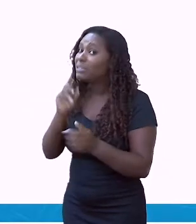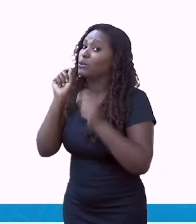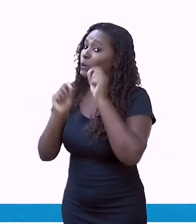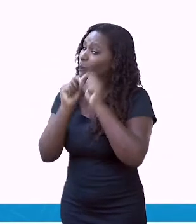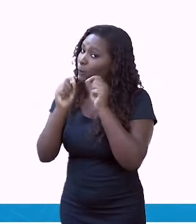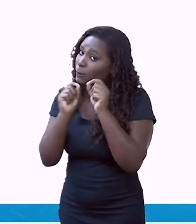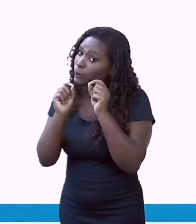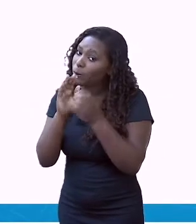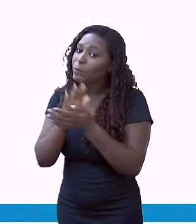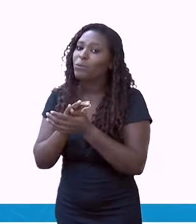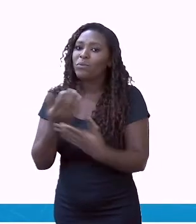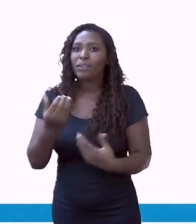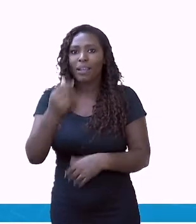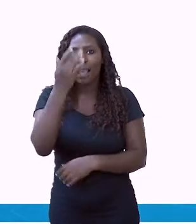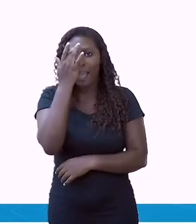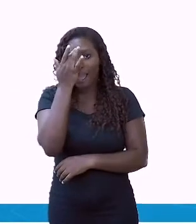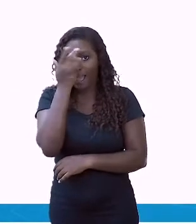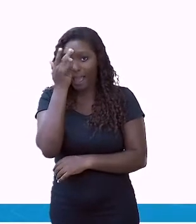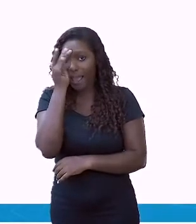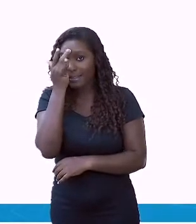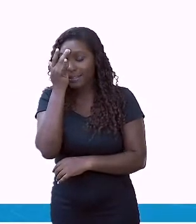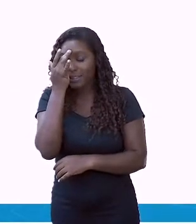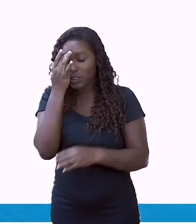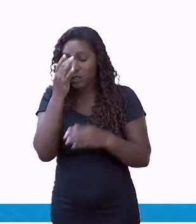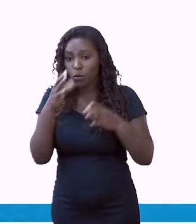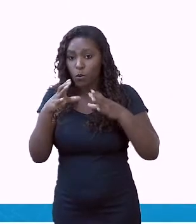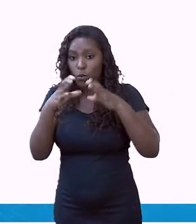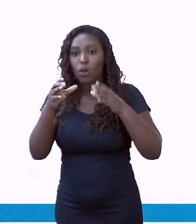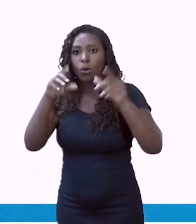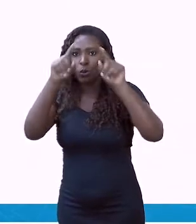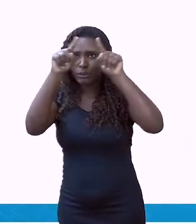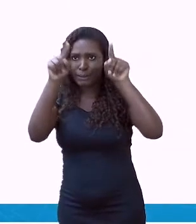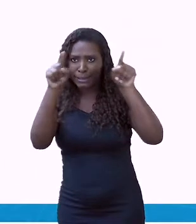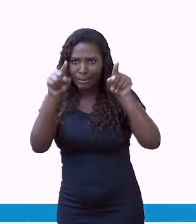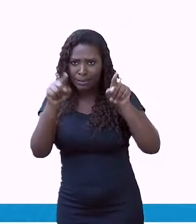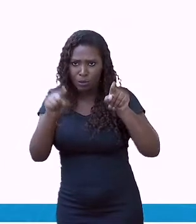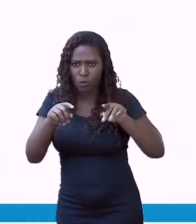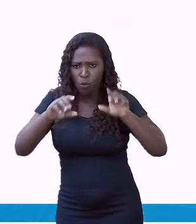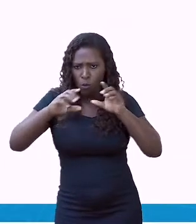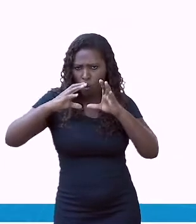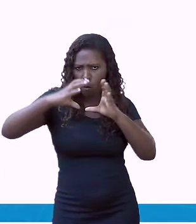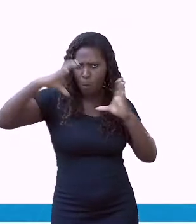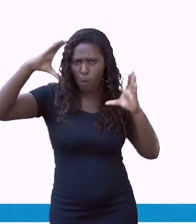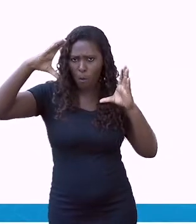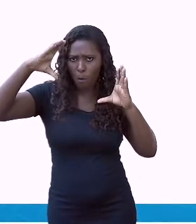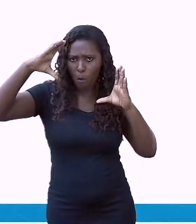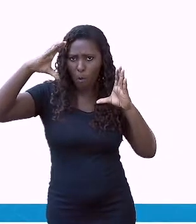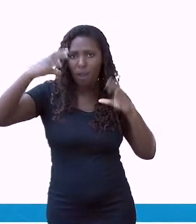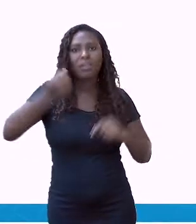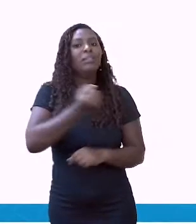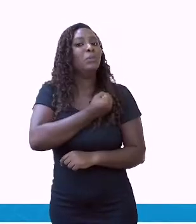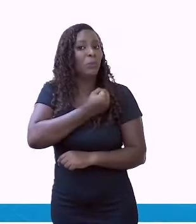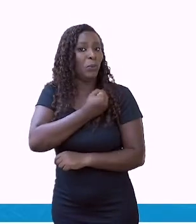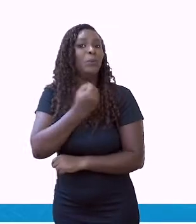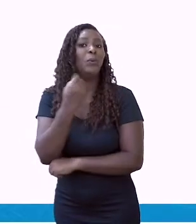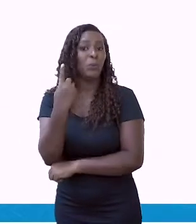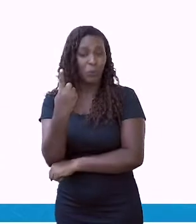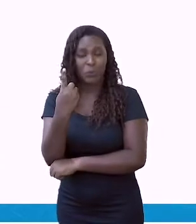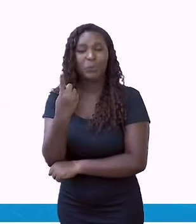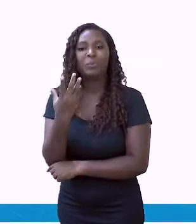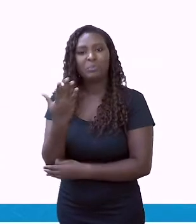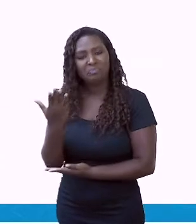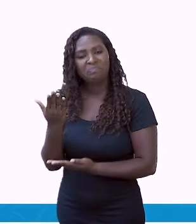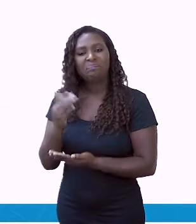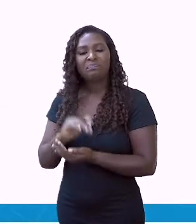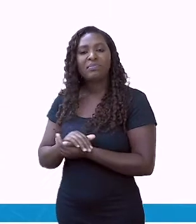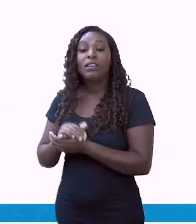forma da população, aí a Índia vai ser o número 1. 1. vamos pensar aqui